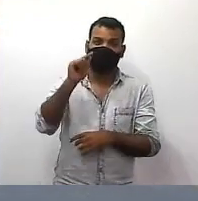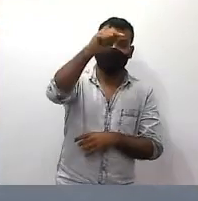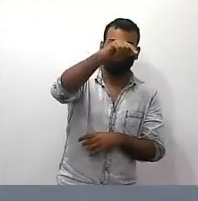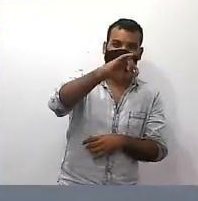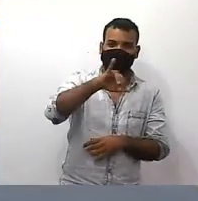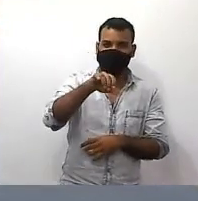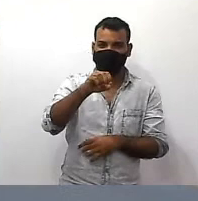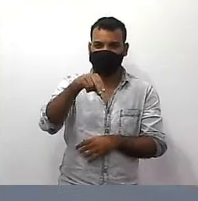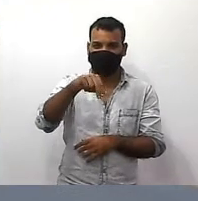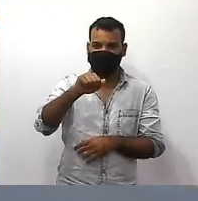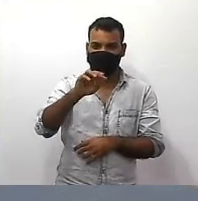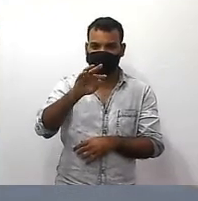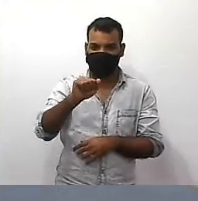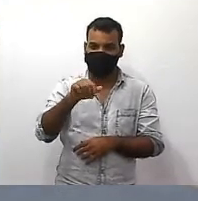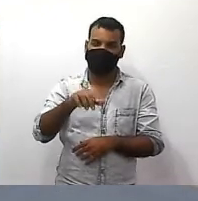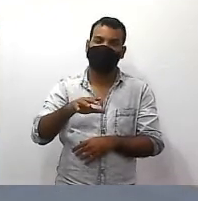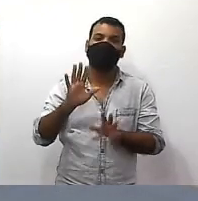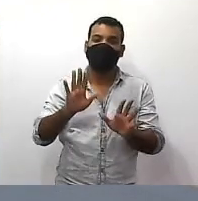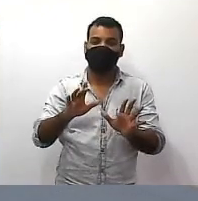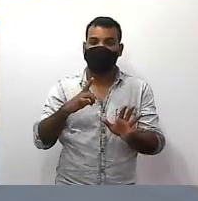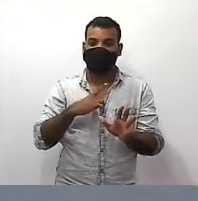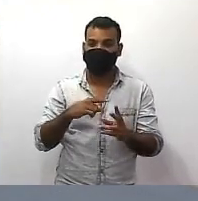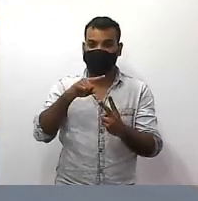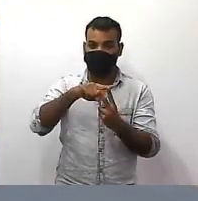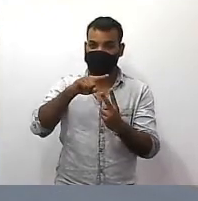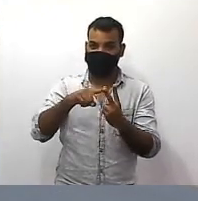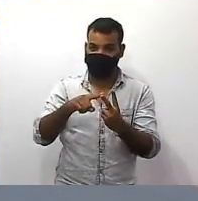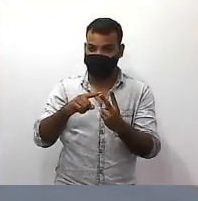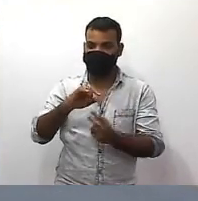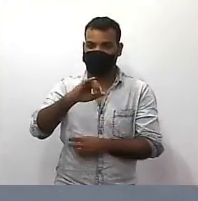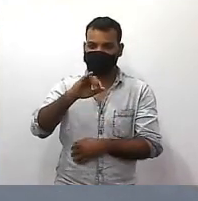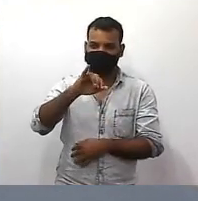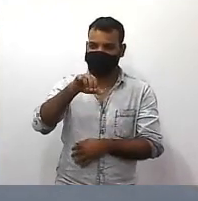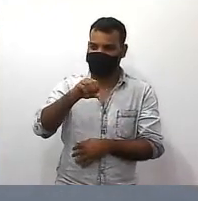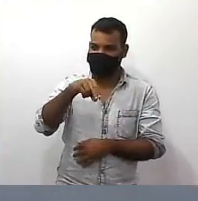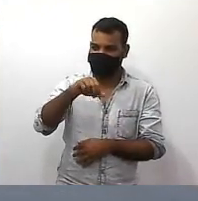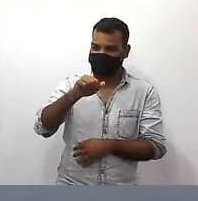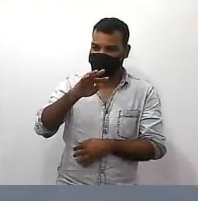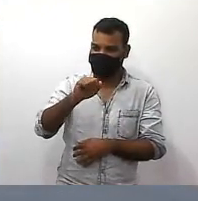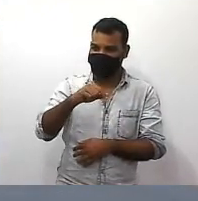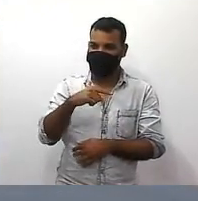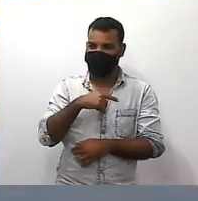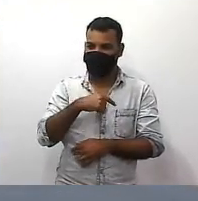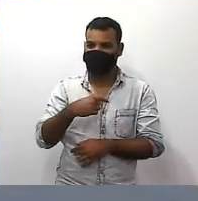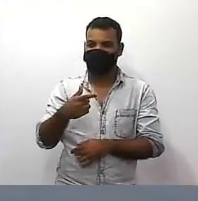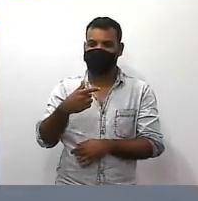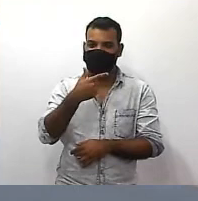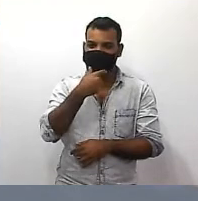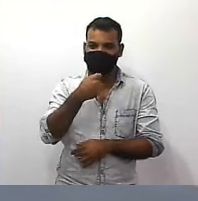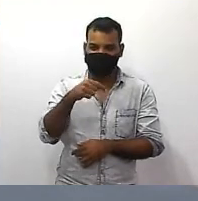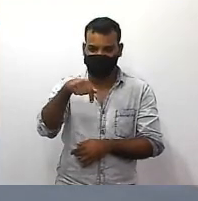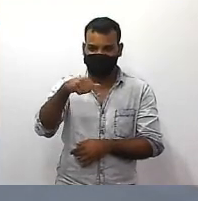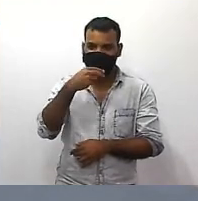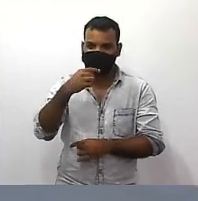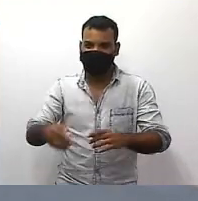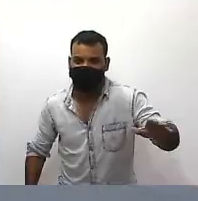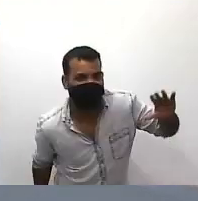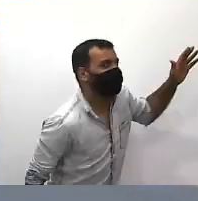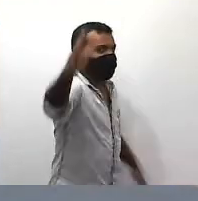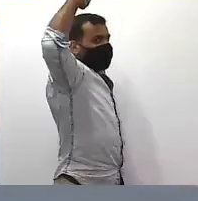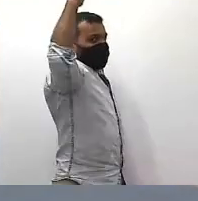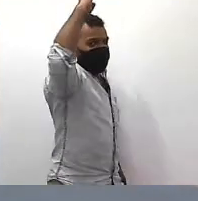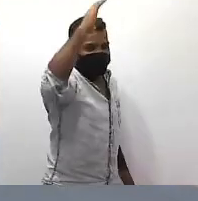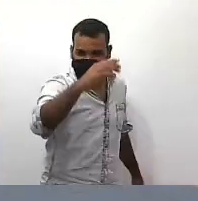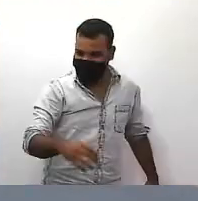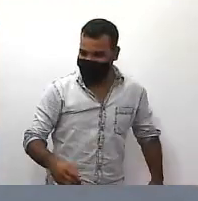aparecendo para você e hoje temos dois suportes além de jonathan nós temos manuel dando suporte ao nosso lado belezão